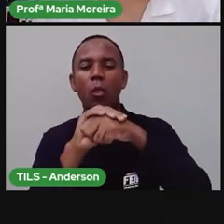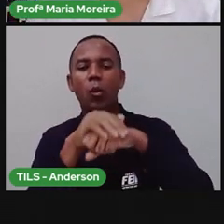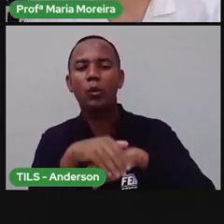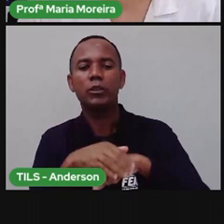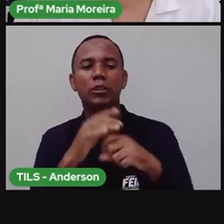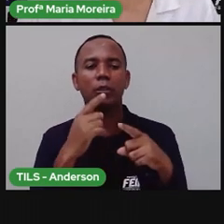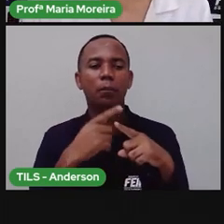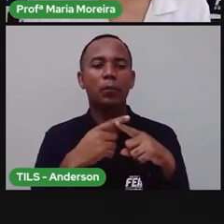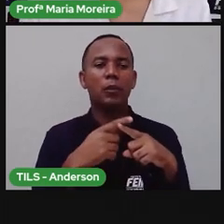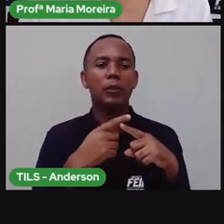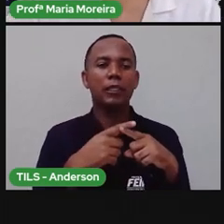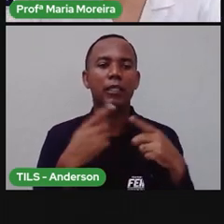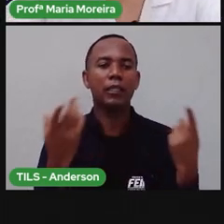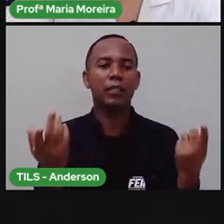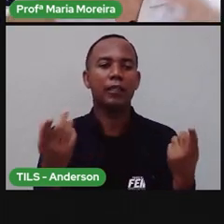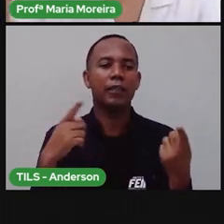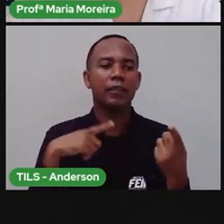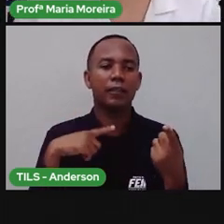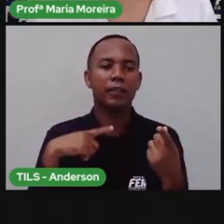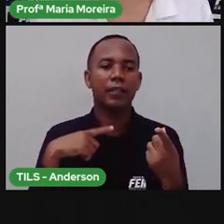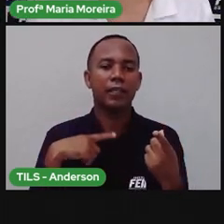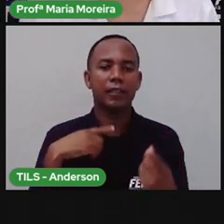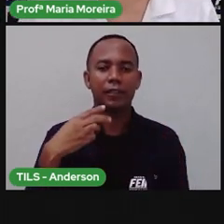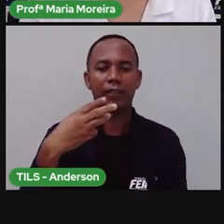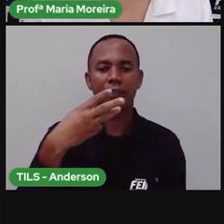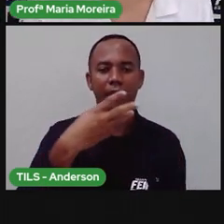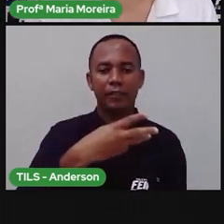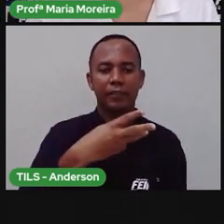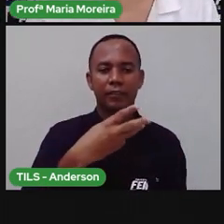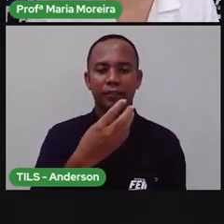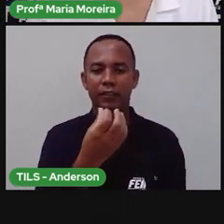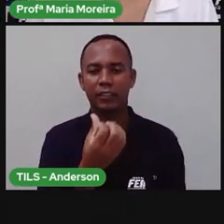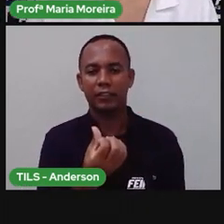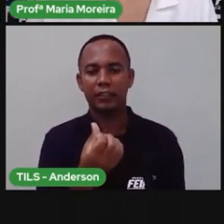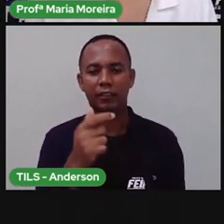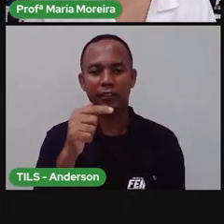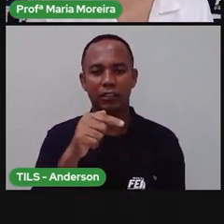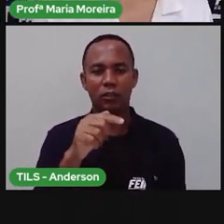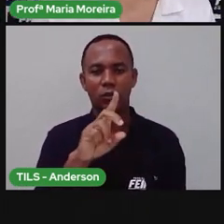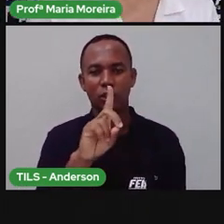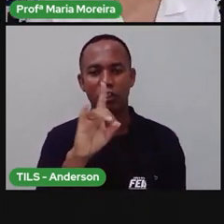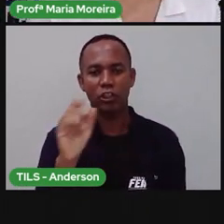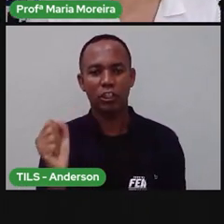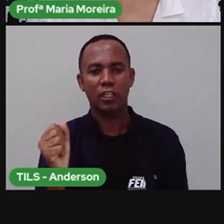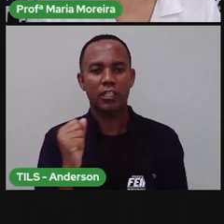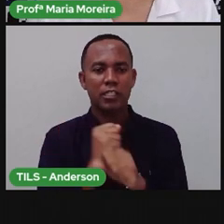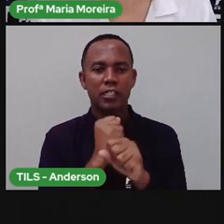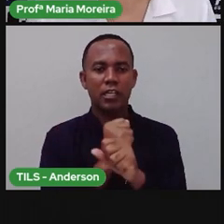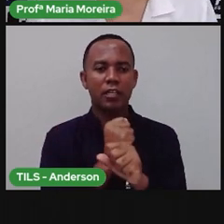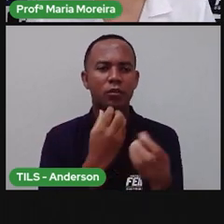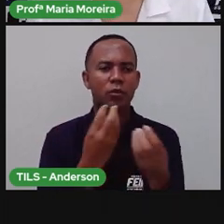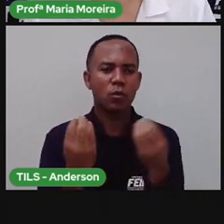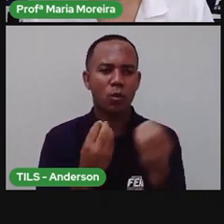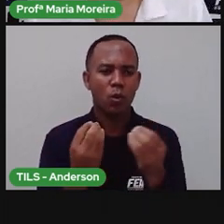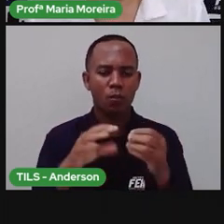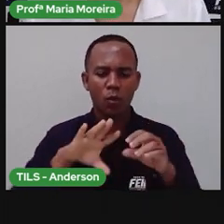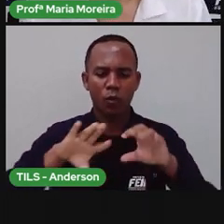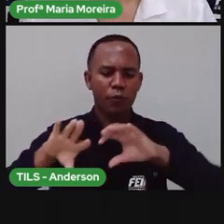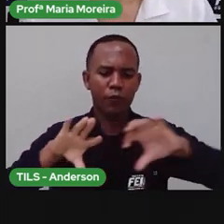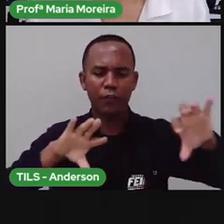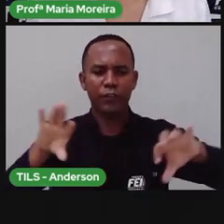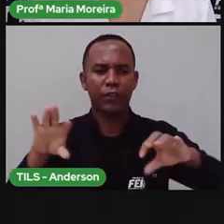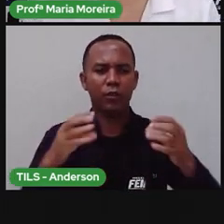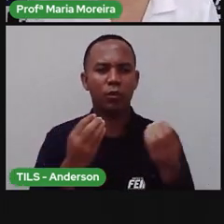noite e porquê temos 365 dias aí no ano, né? Como é que foi essa divisão, o é que aconteceu,